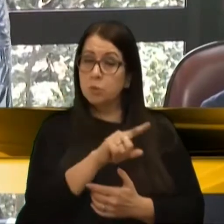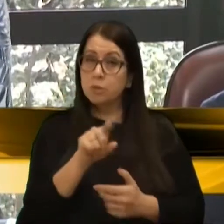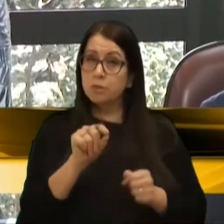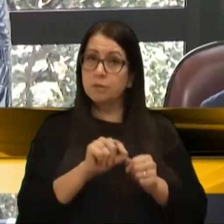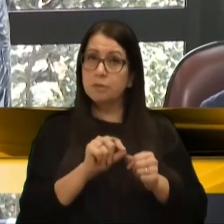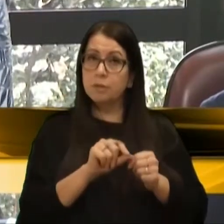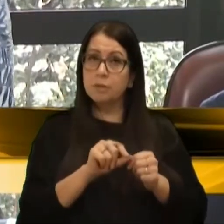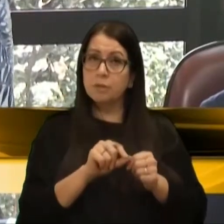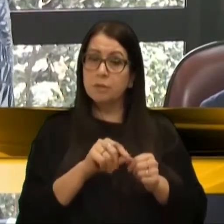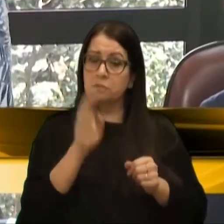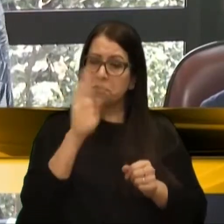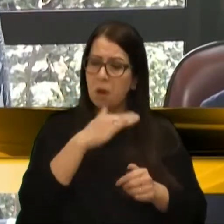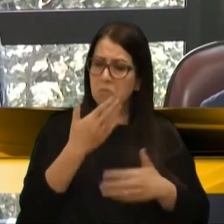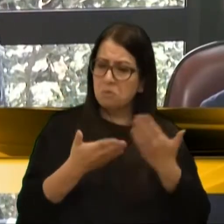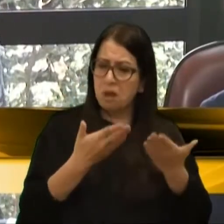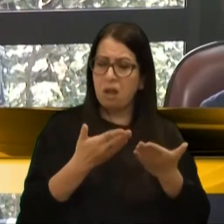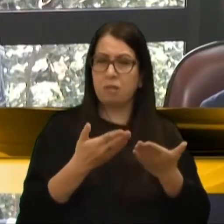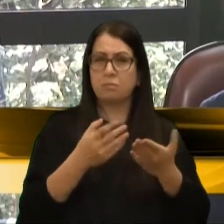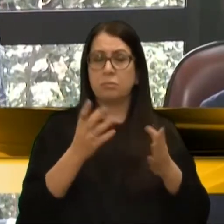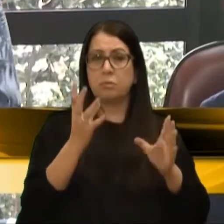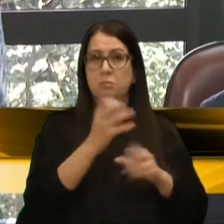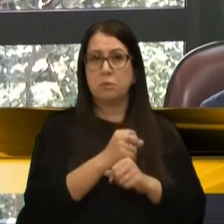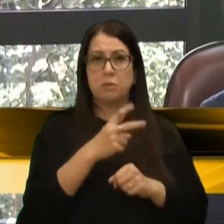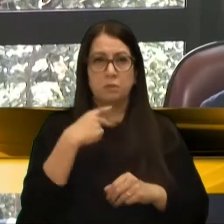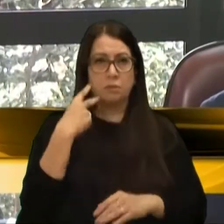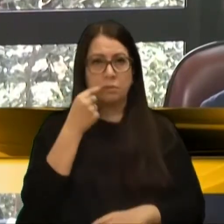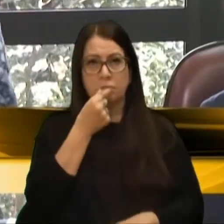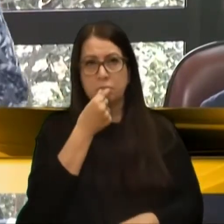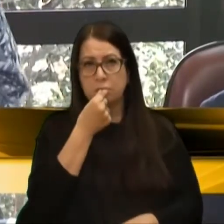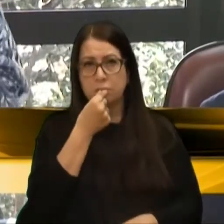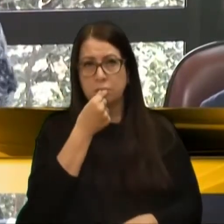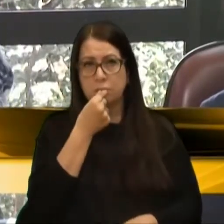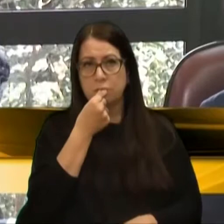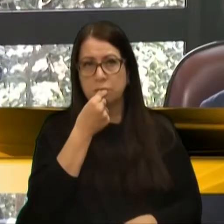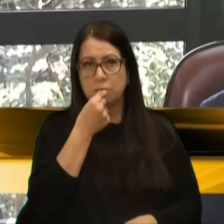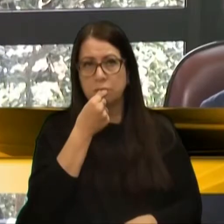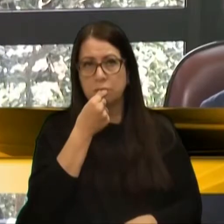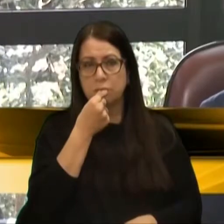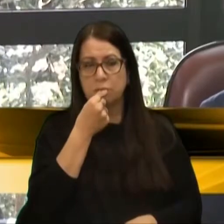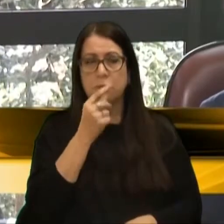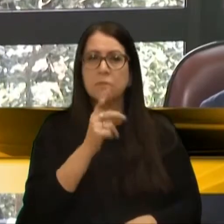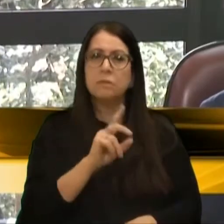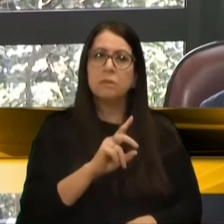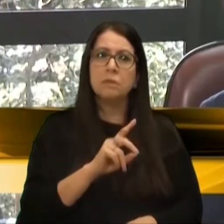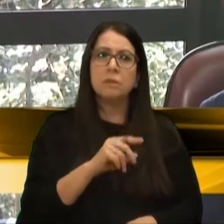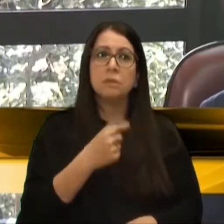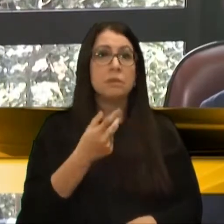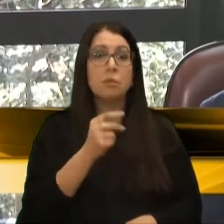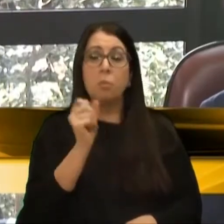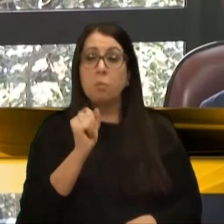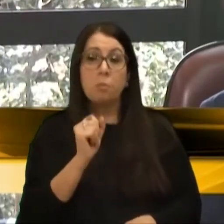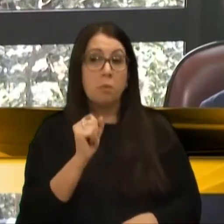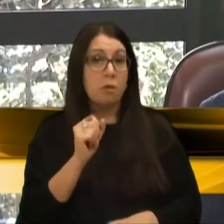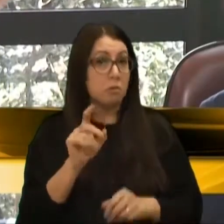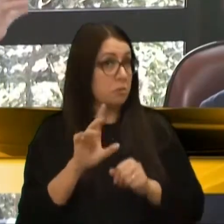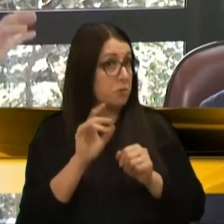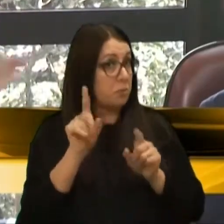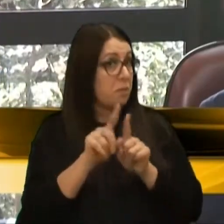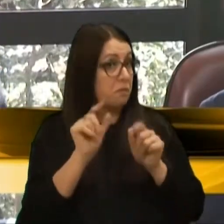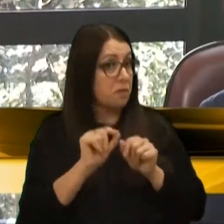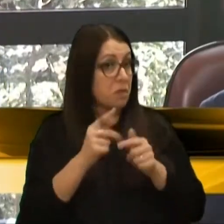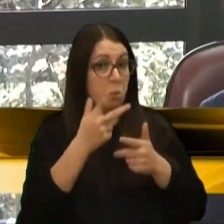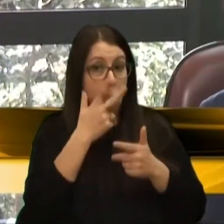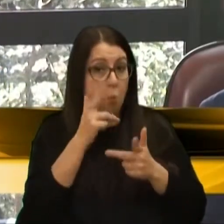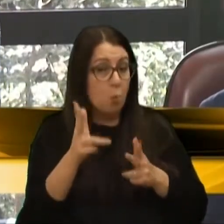esses maltratos animais, Vereador Betrão, não está muito longe de fazer o mesmo com a pessoa, como está por aí, né?